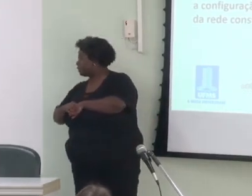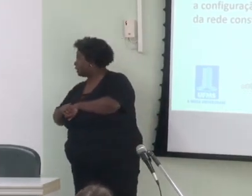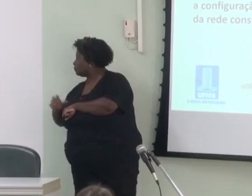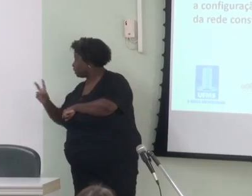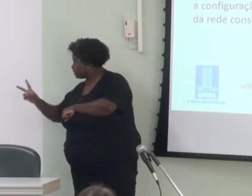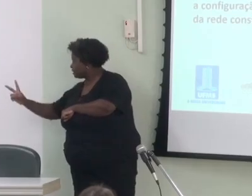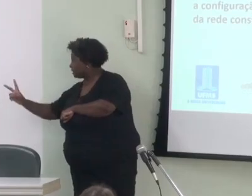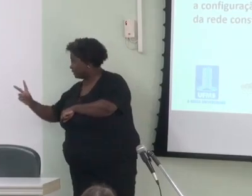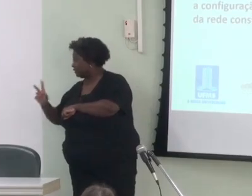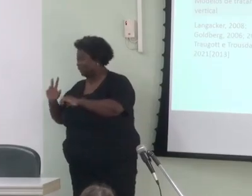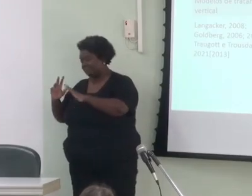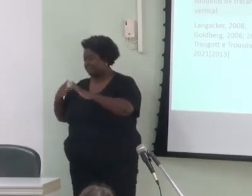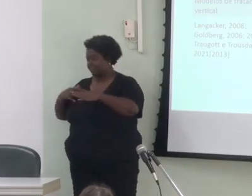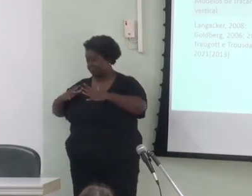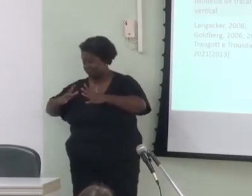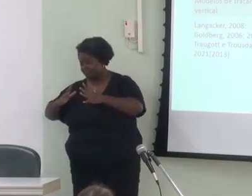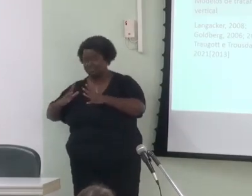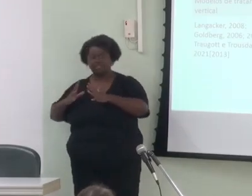Você pode passar para mim?